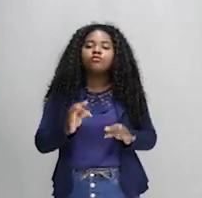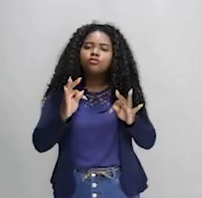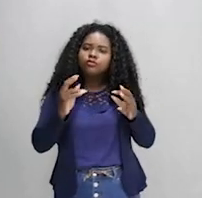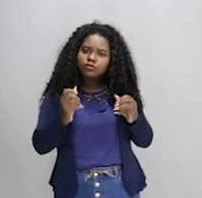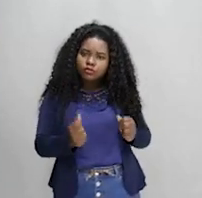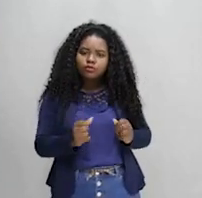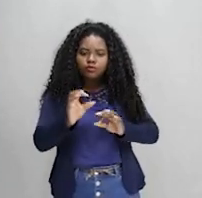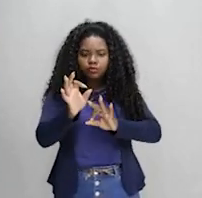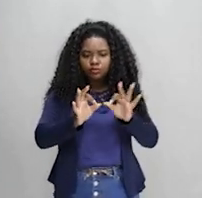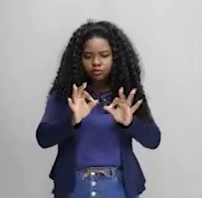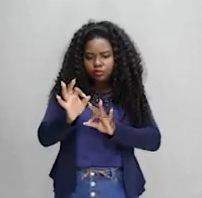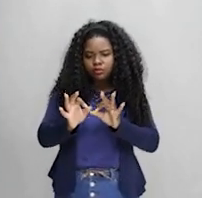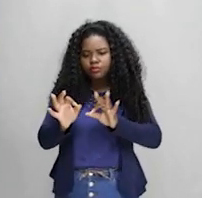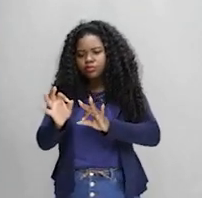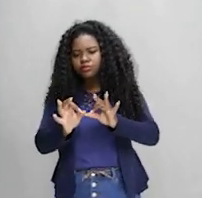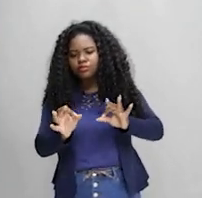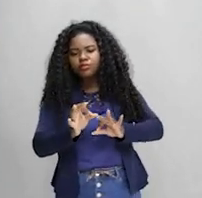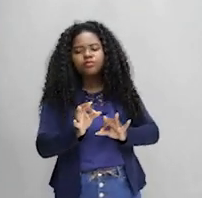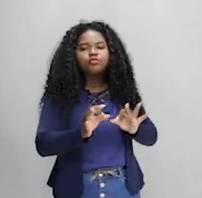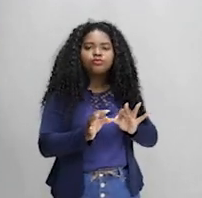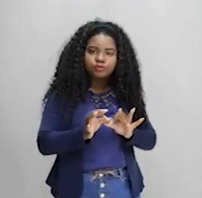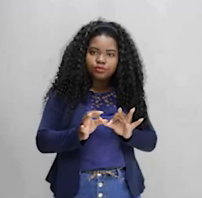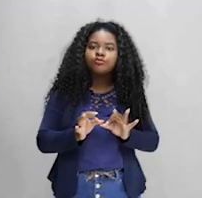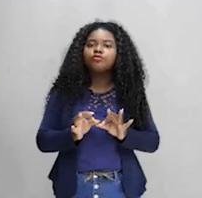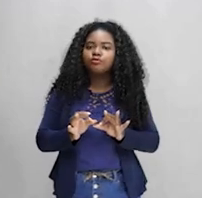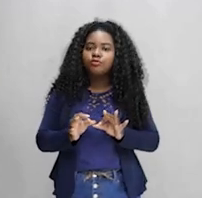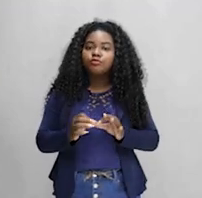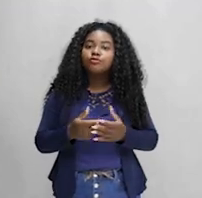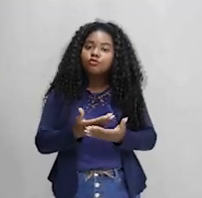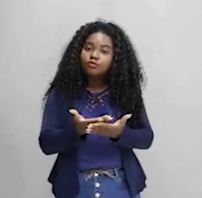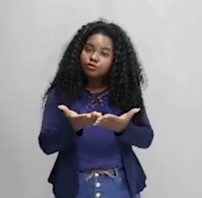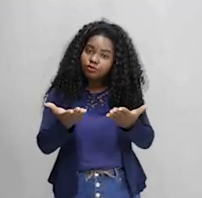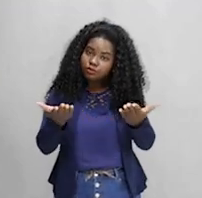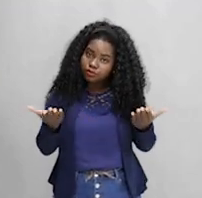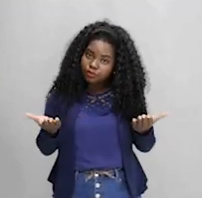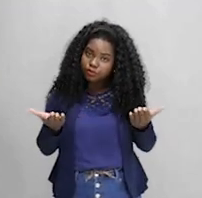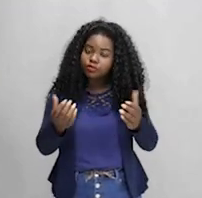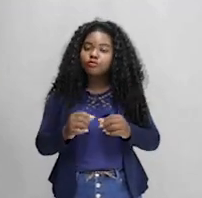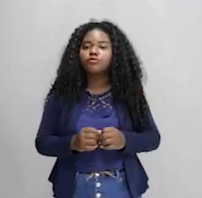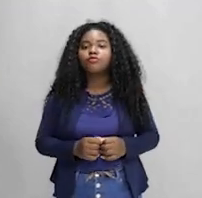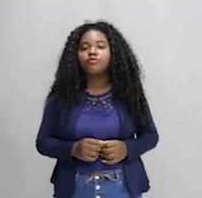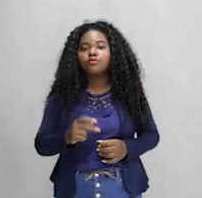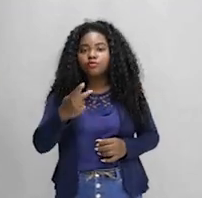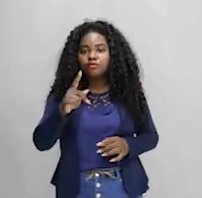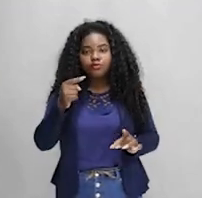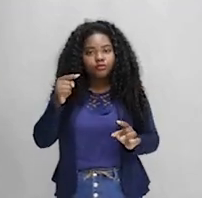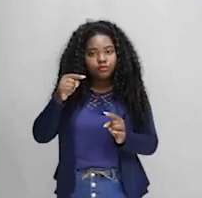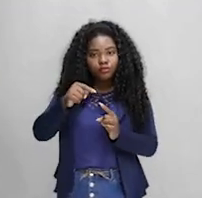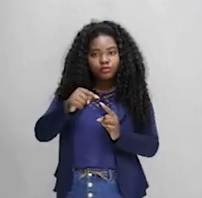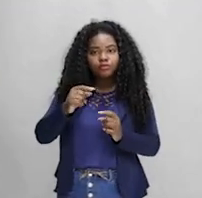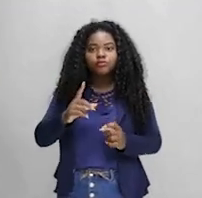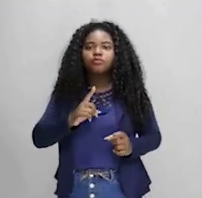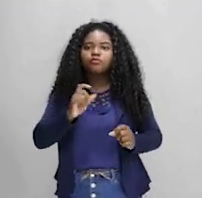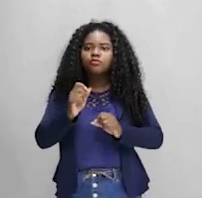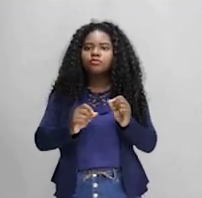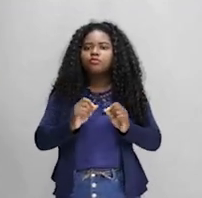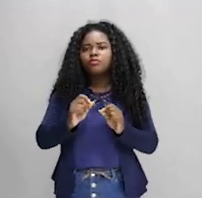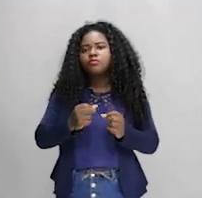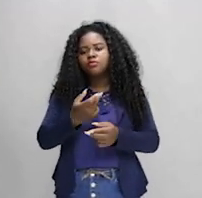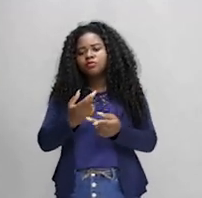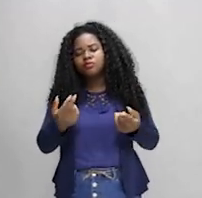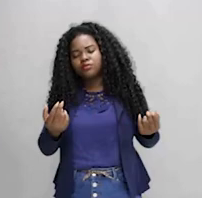top de sucesso para ti, para te auxiliar no teu sonho e no teu objetivo. Tem Celso de